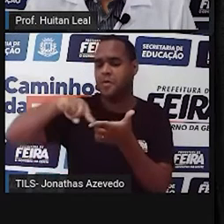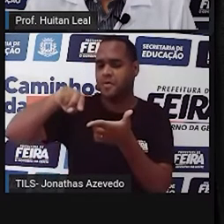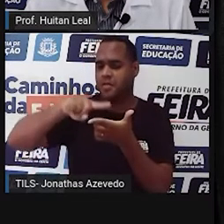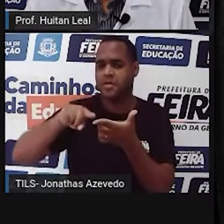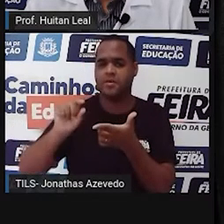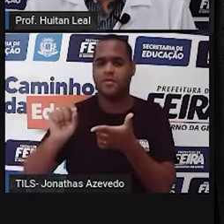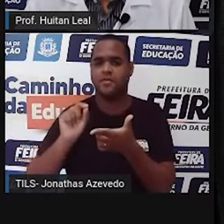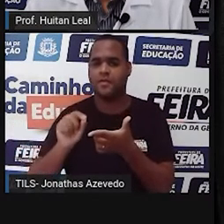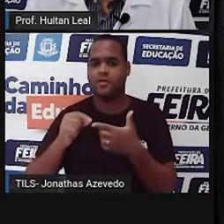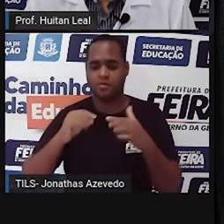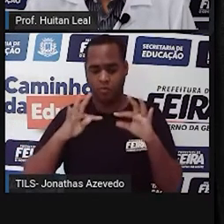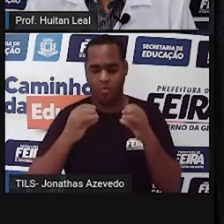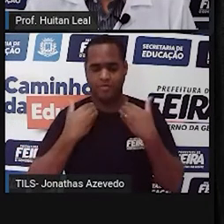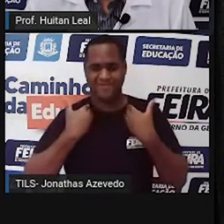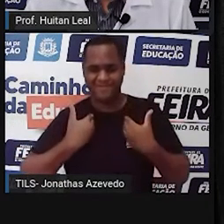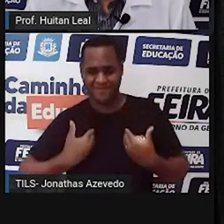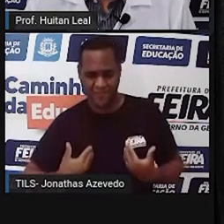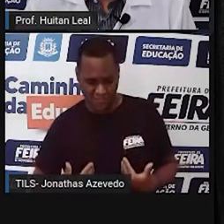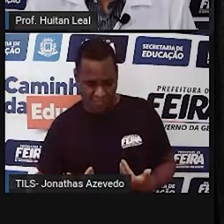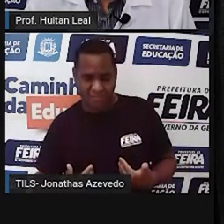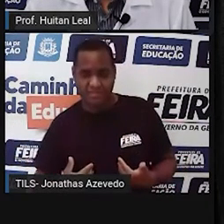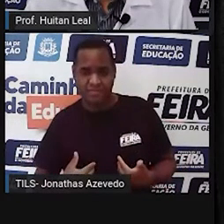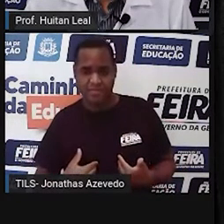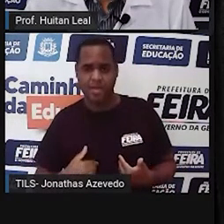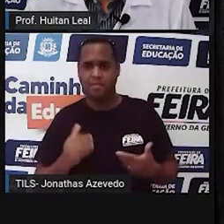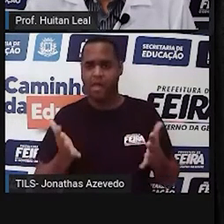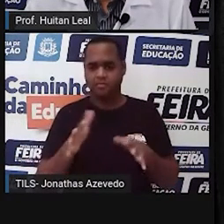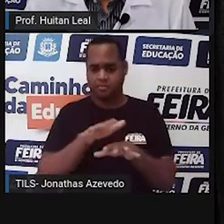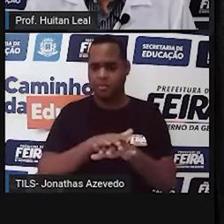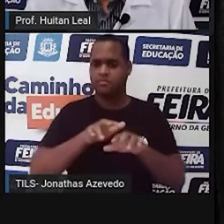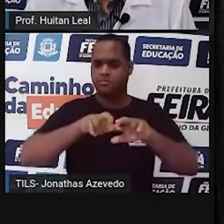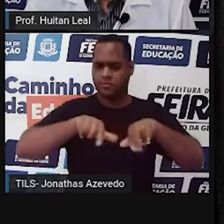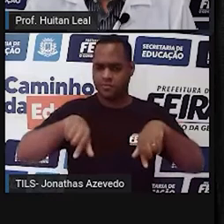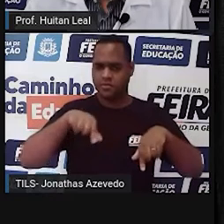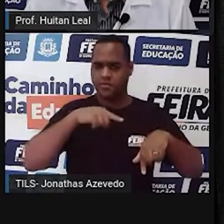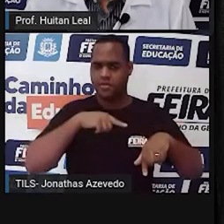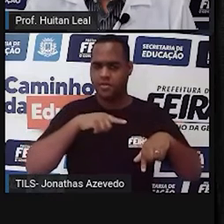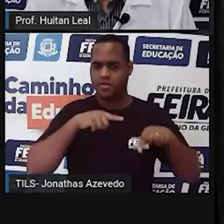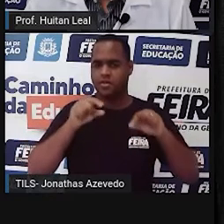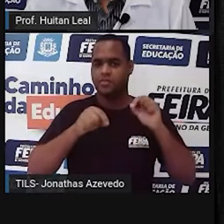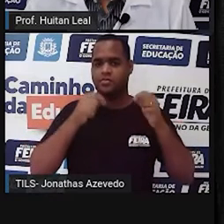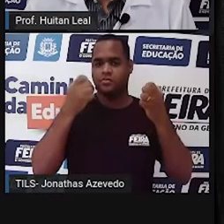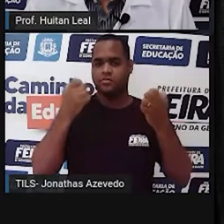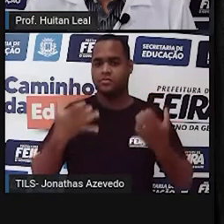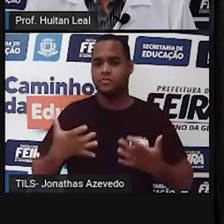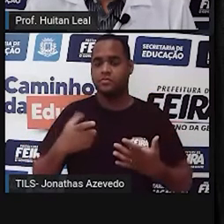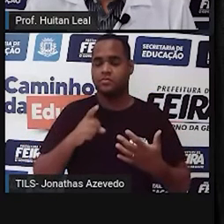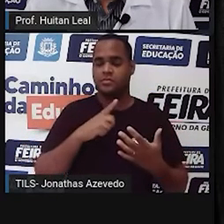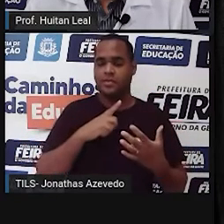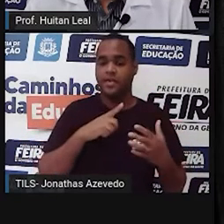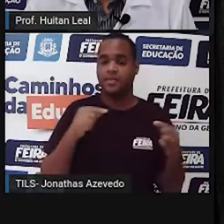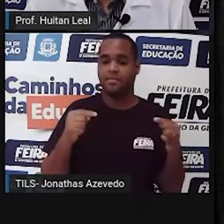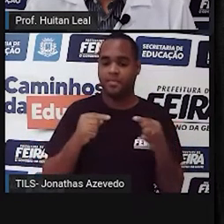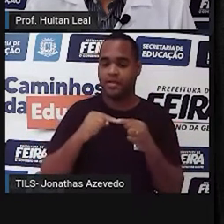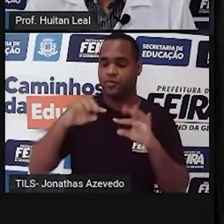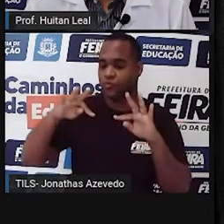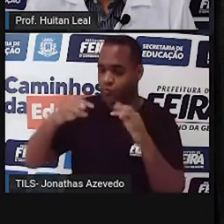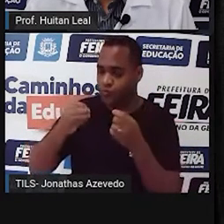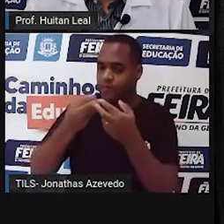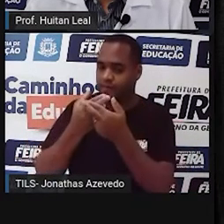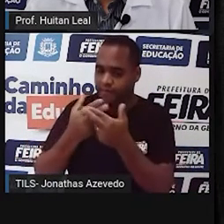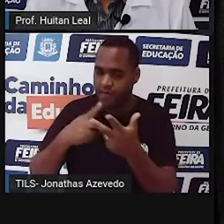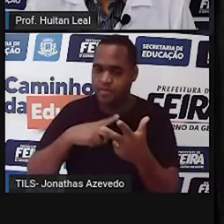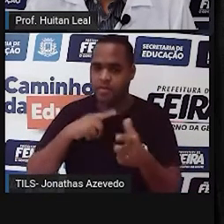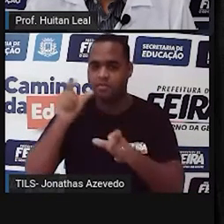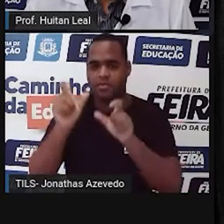por exemplo, físico. Mas a inclusão é mais abrangente. Ela abarca todos esses